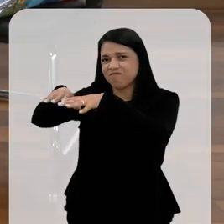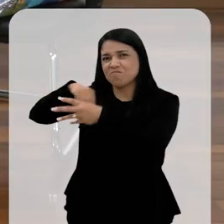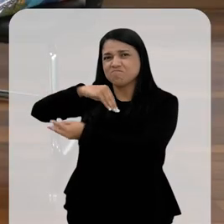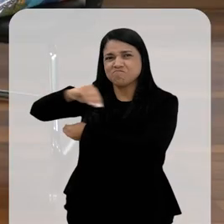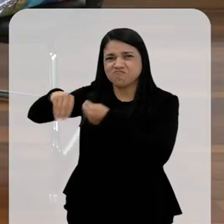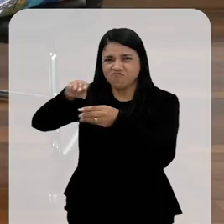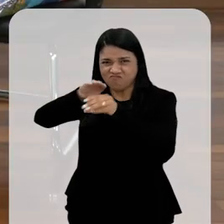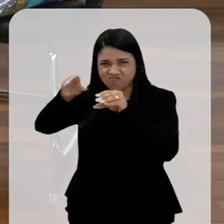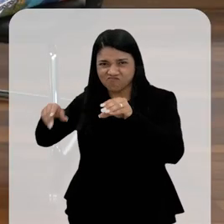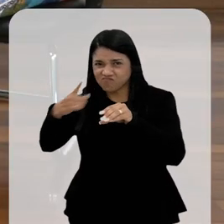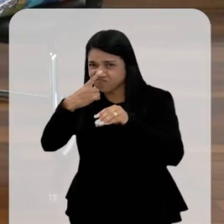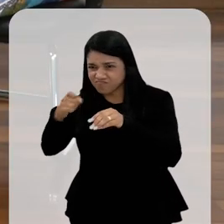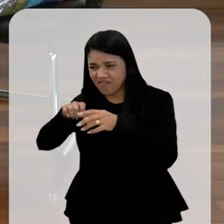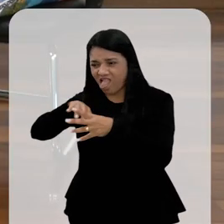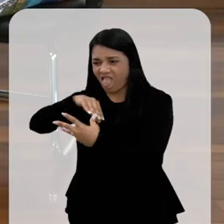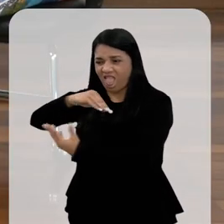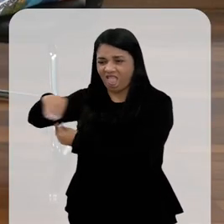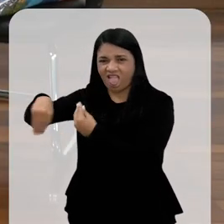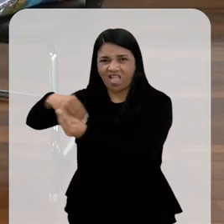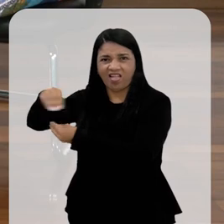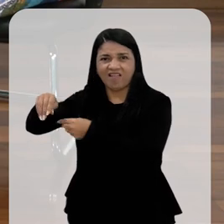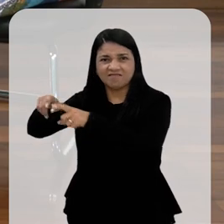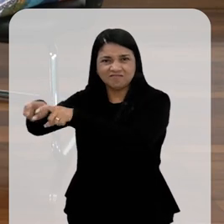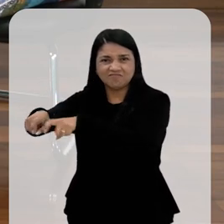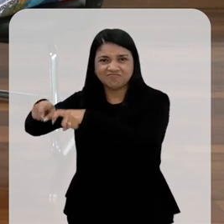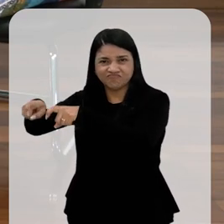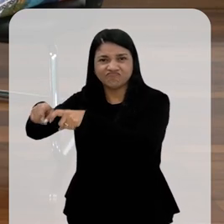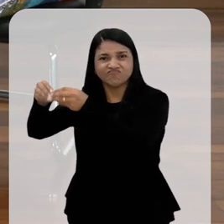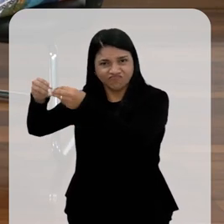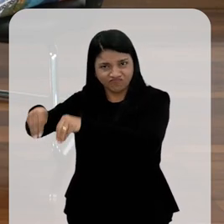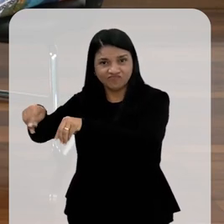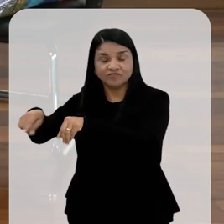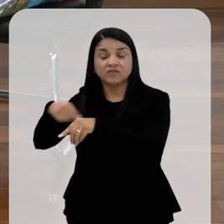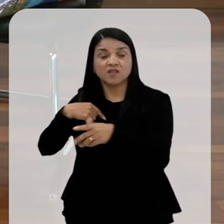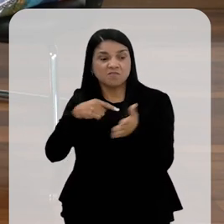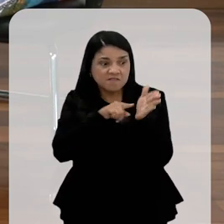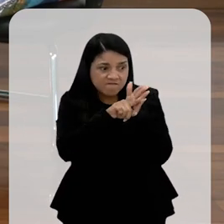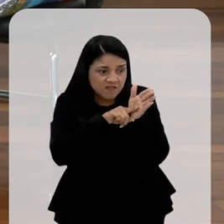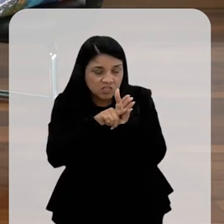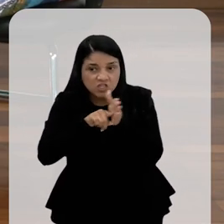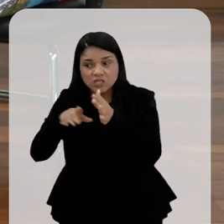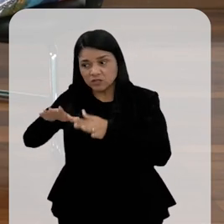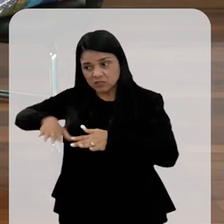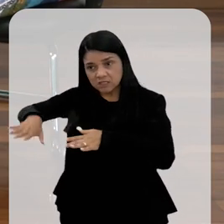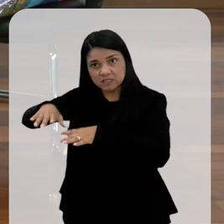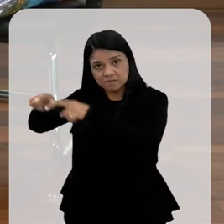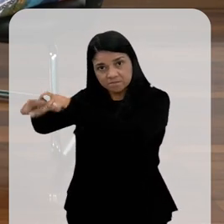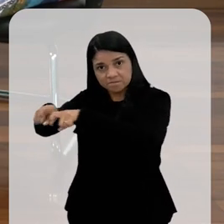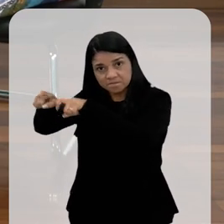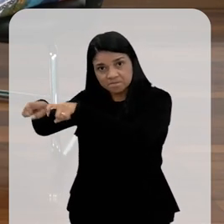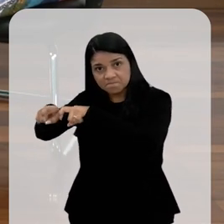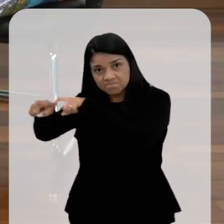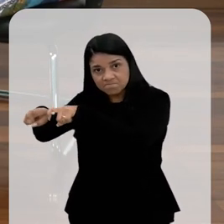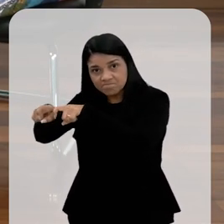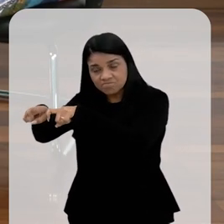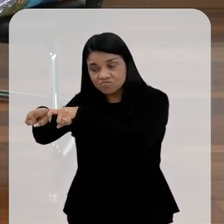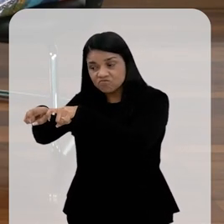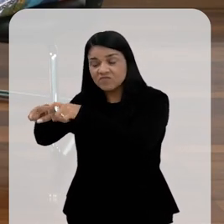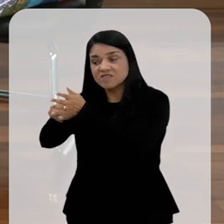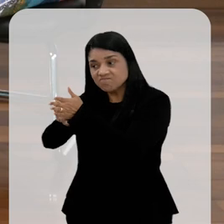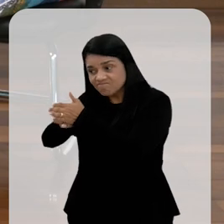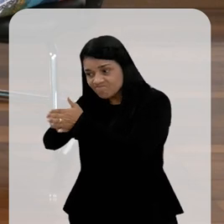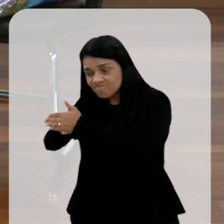tem uma coisa que está sendo investigada, uma questão que está sendo investigada pelos produtores locais, o quanto